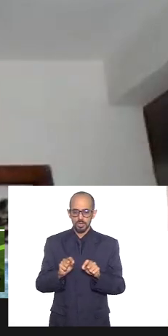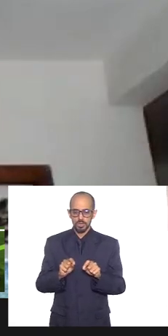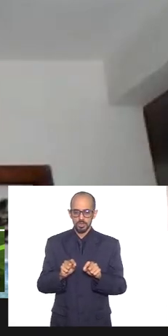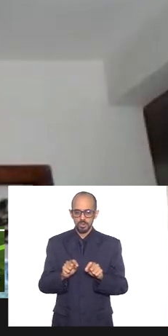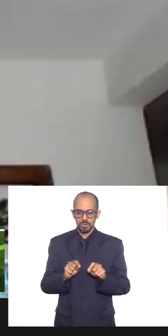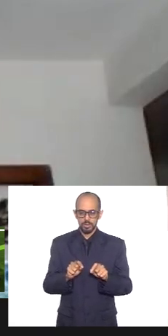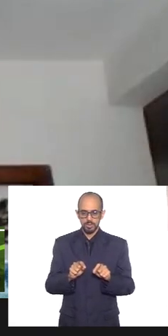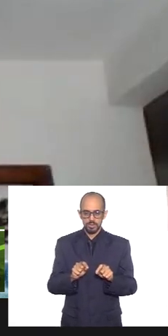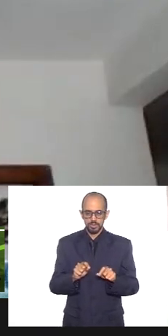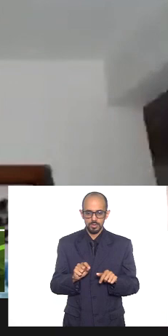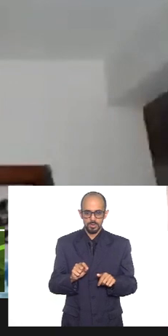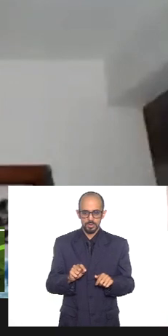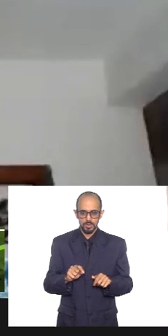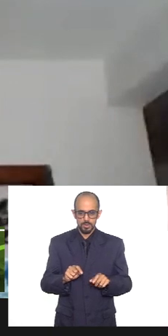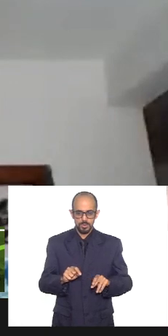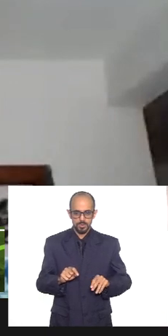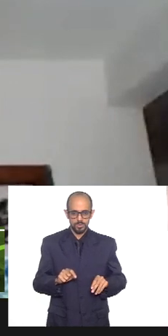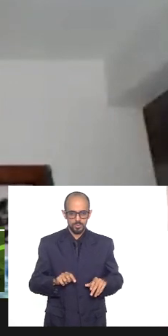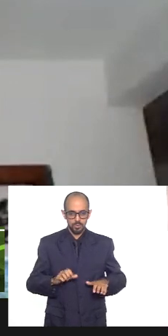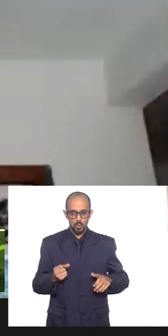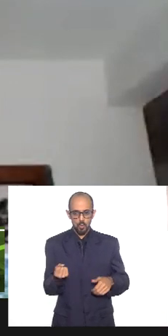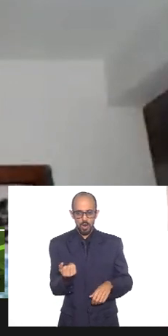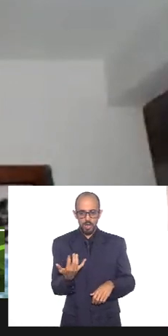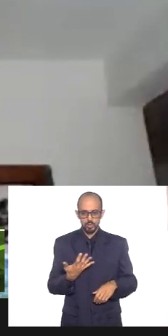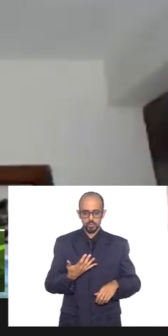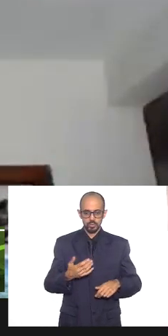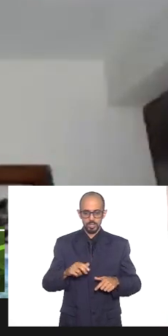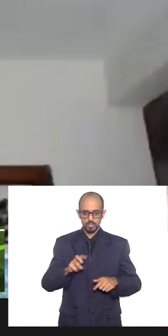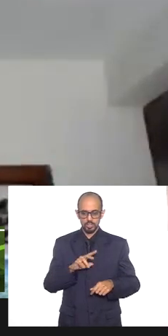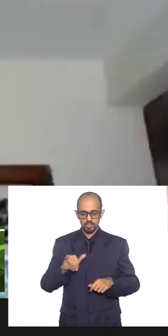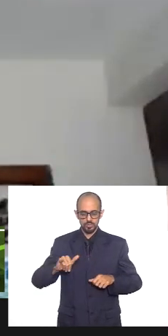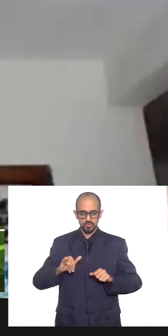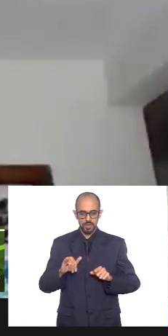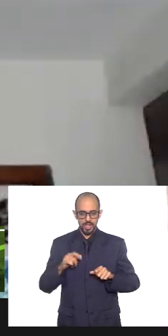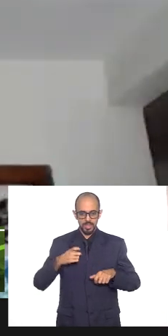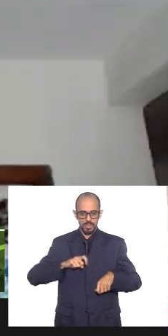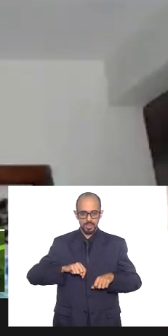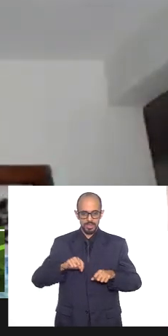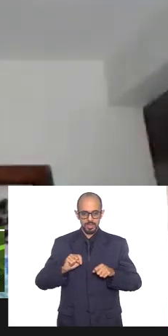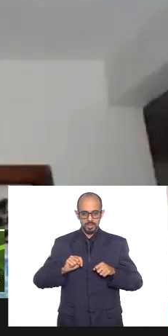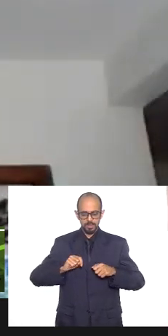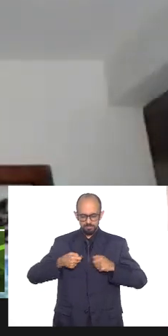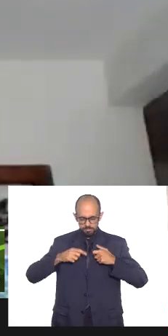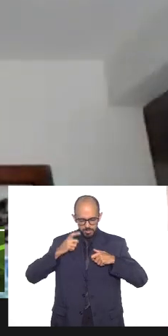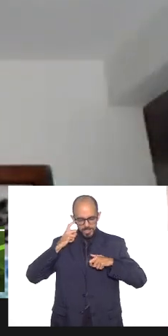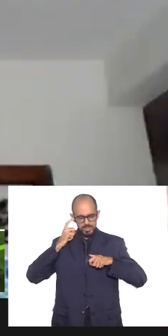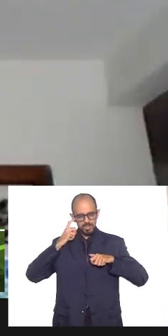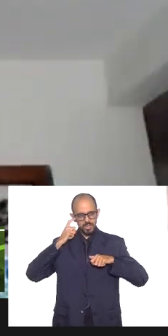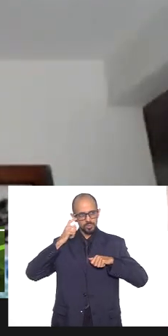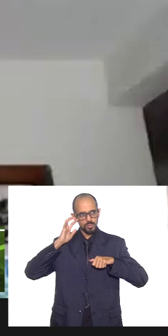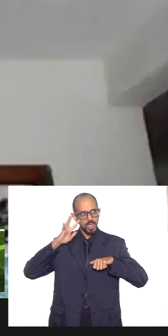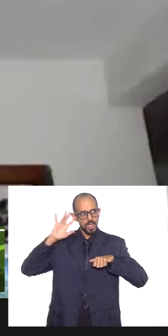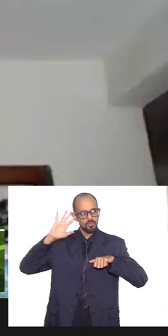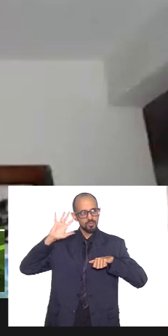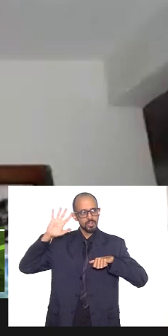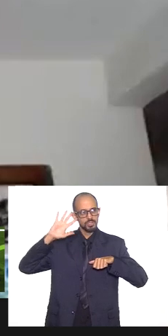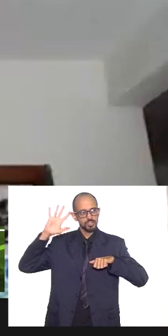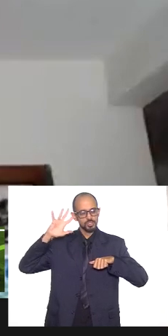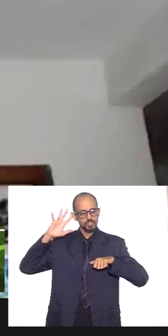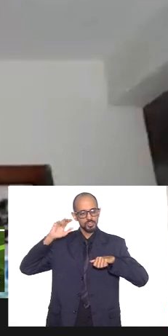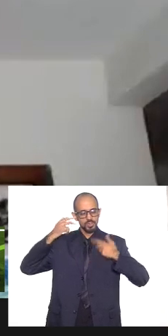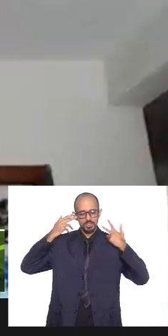dia de quando a gente vai repercutindo e refletindo essa